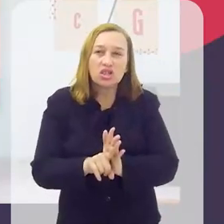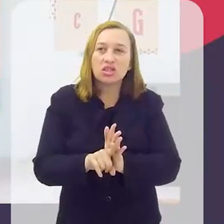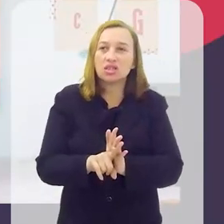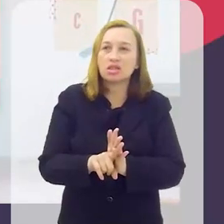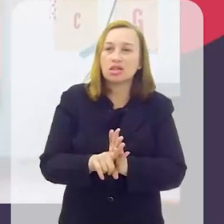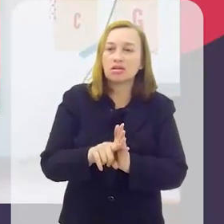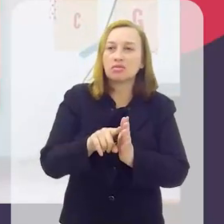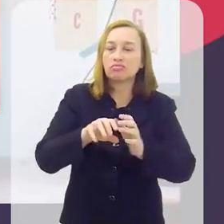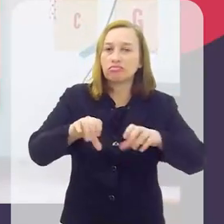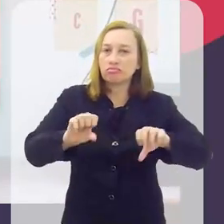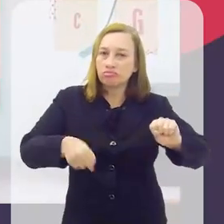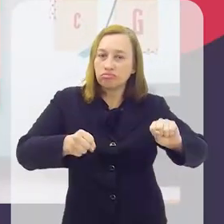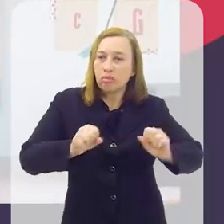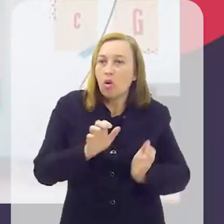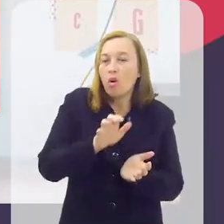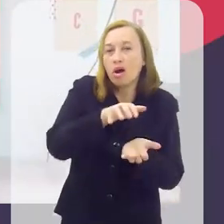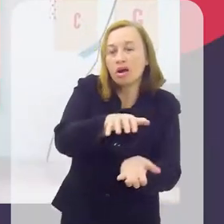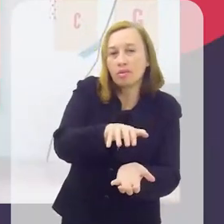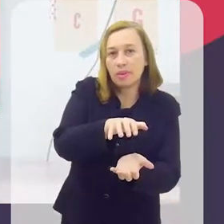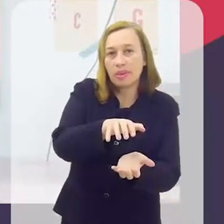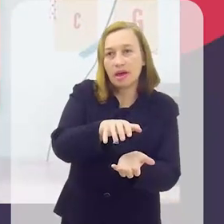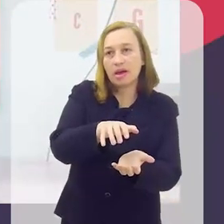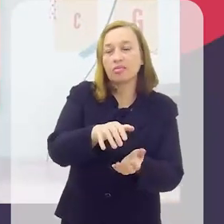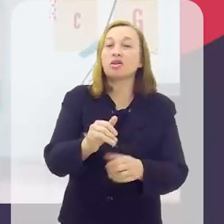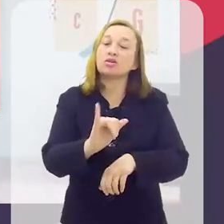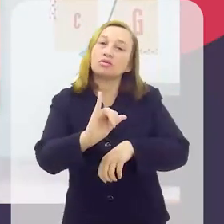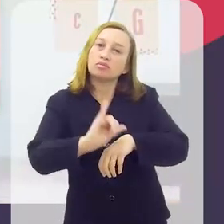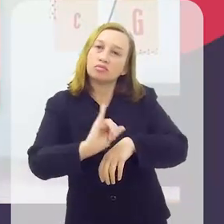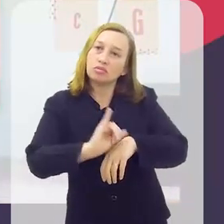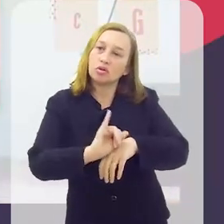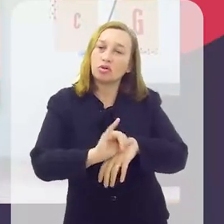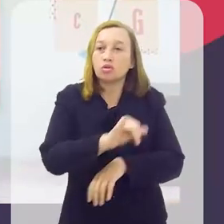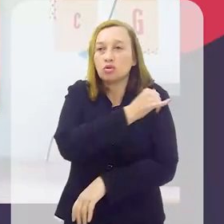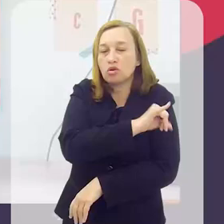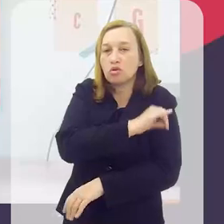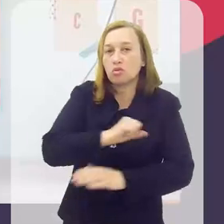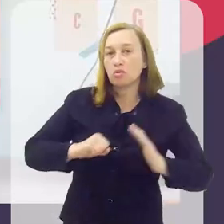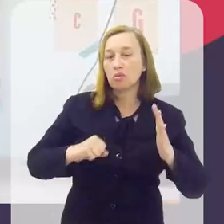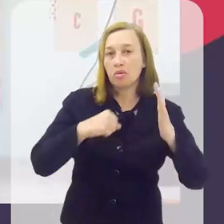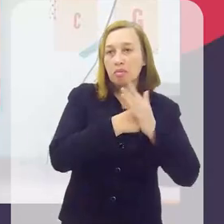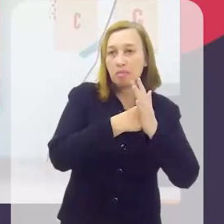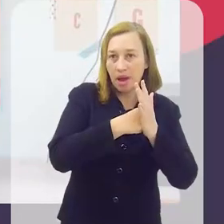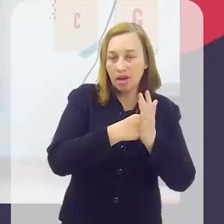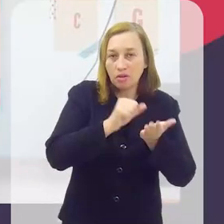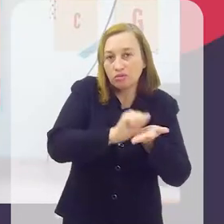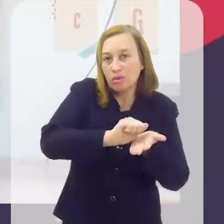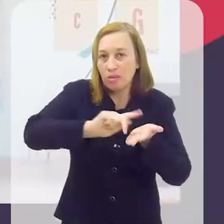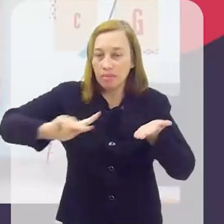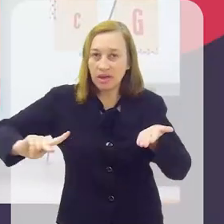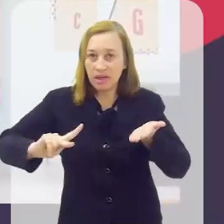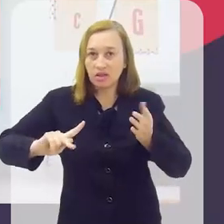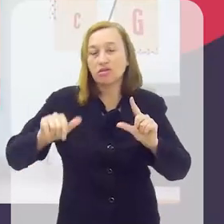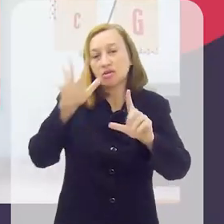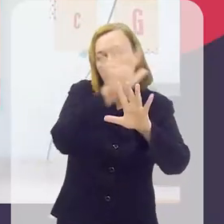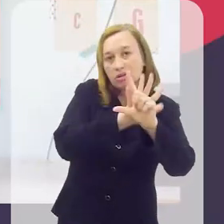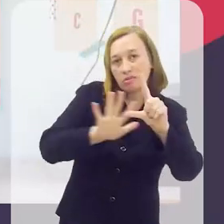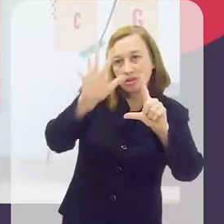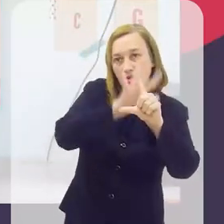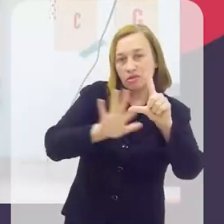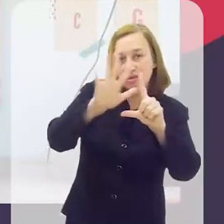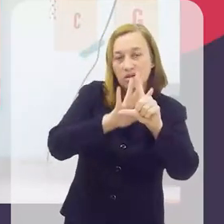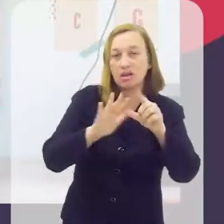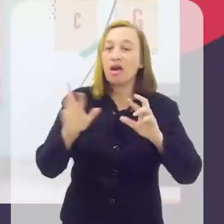com entregadores da capital do Rio pontuou os desafios da categoria e o impacto das plataformas de aplicativo nessa relação